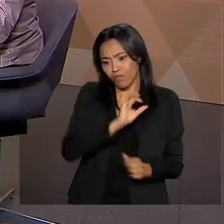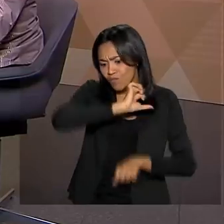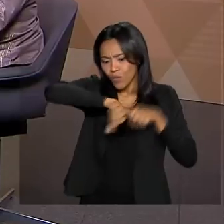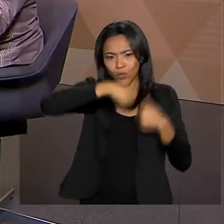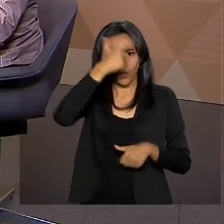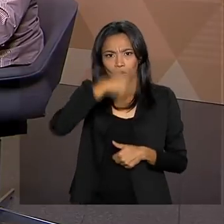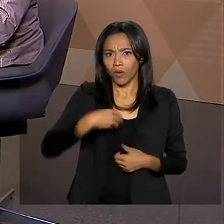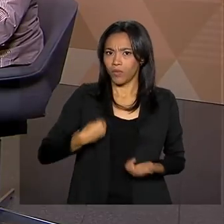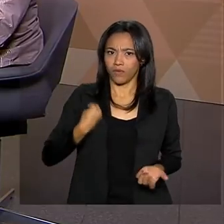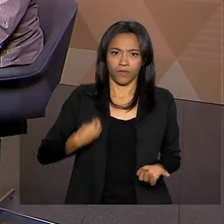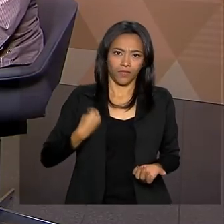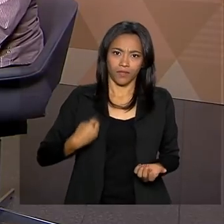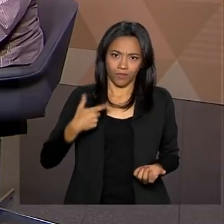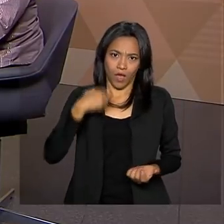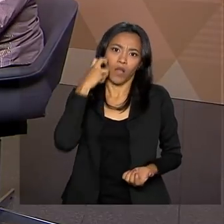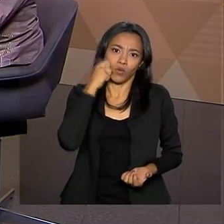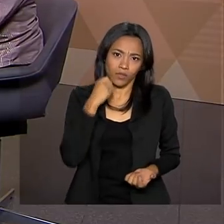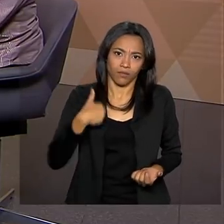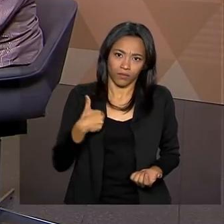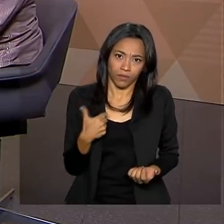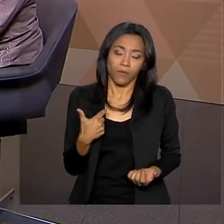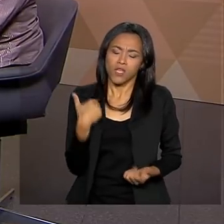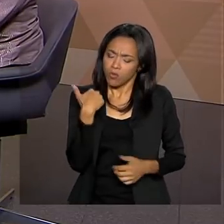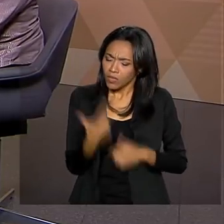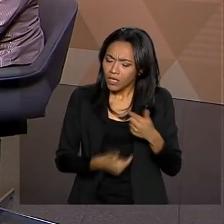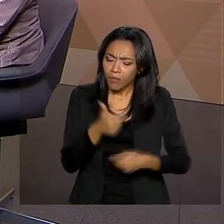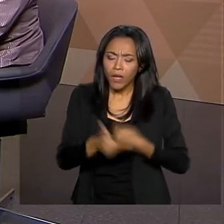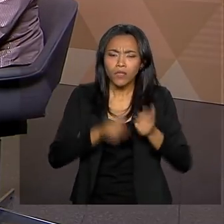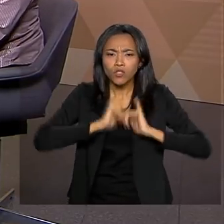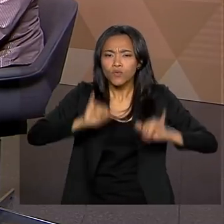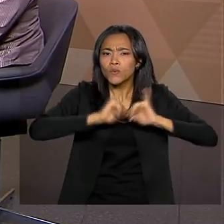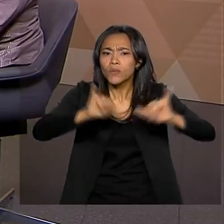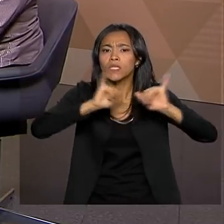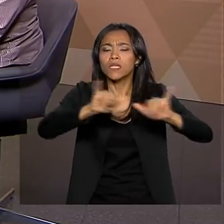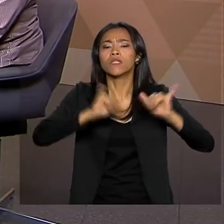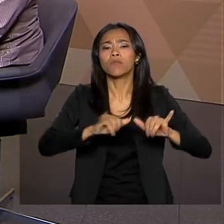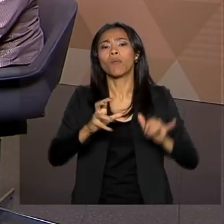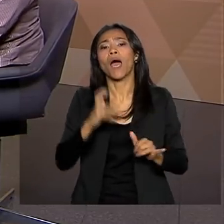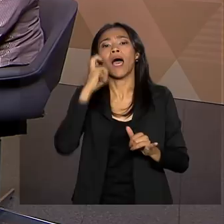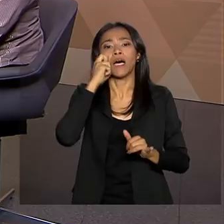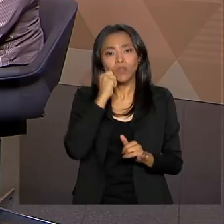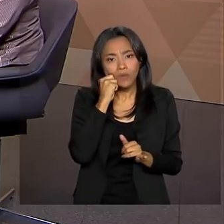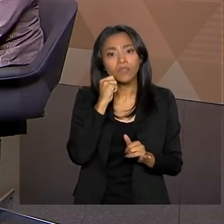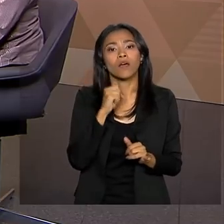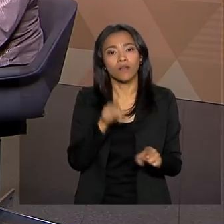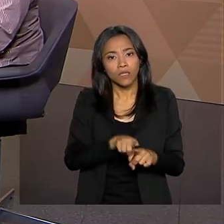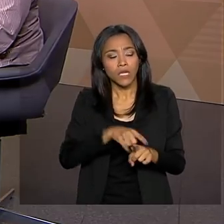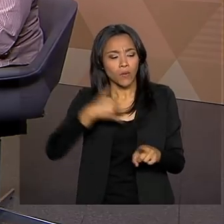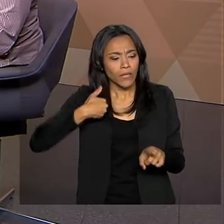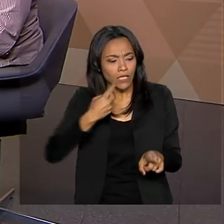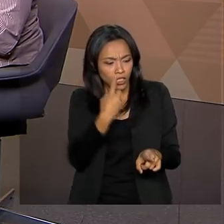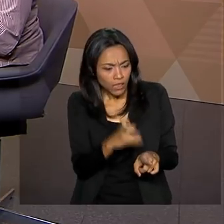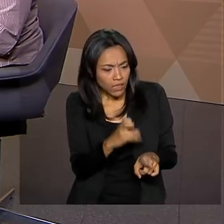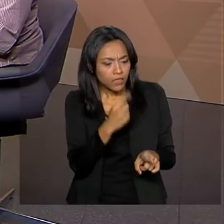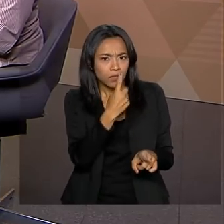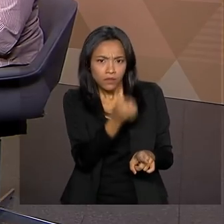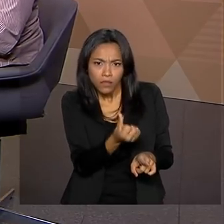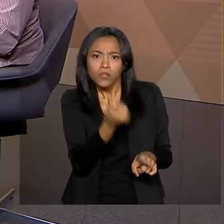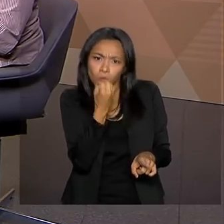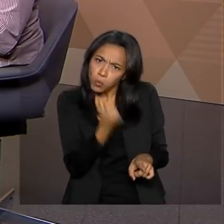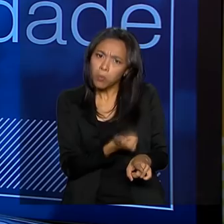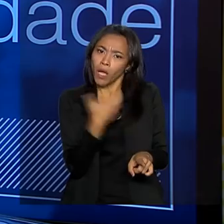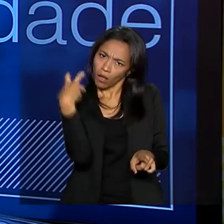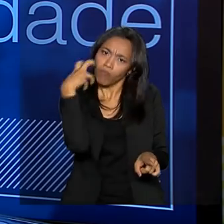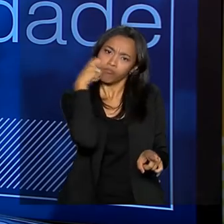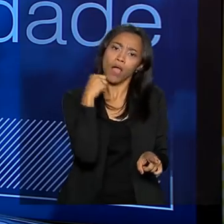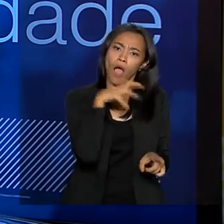a minha vida, mudou. E a gente está trabalhando muito as campanhas de adoção tardia e trabalhando também agora uma